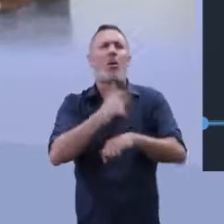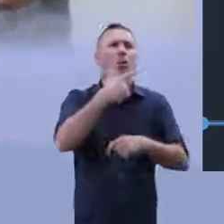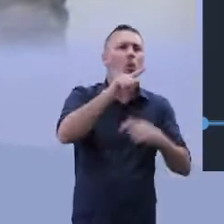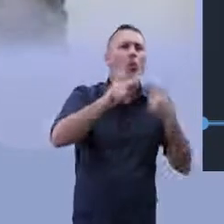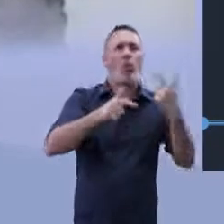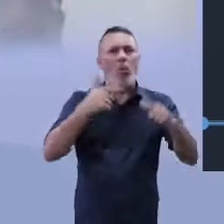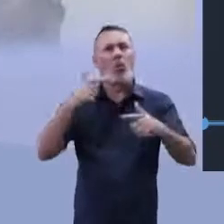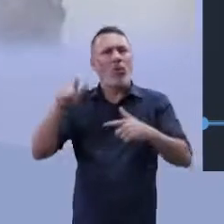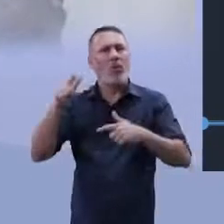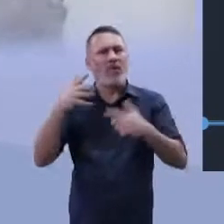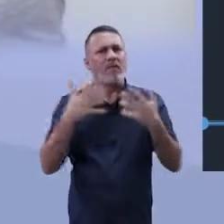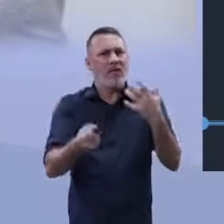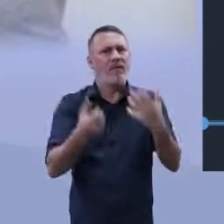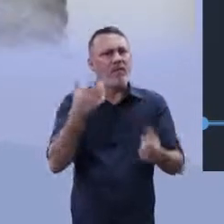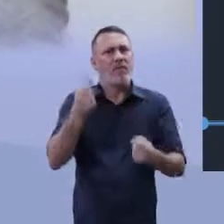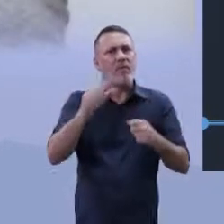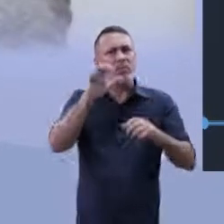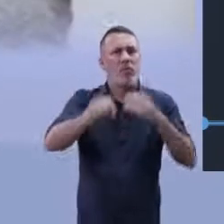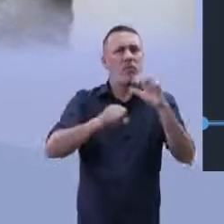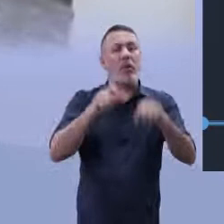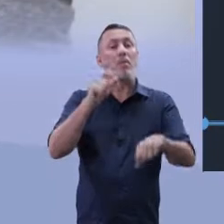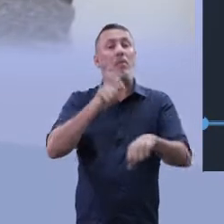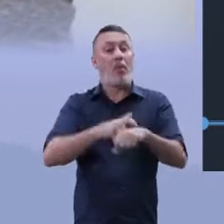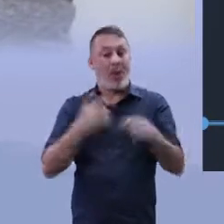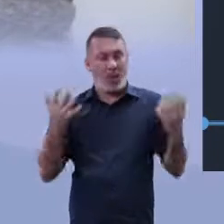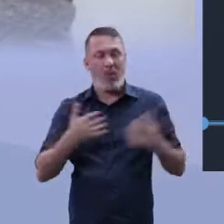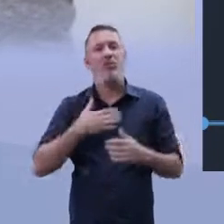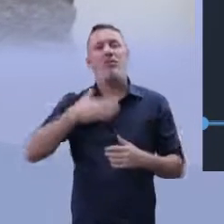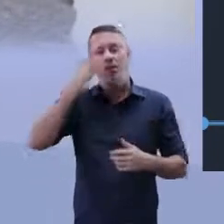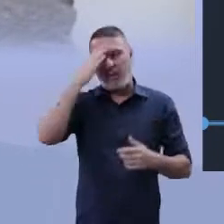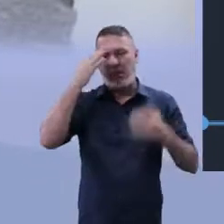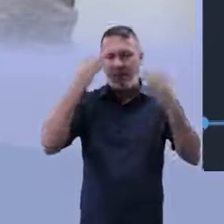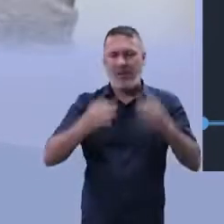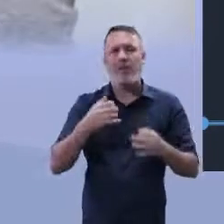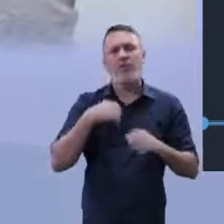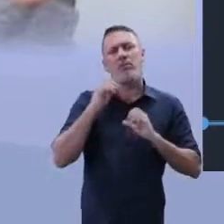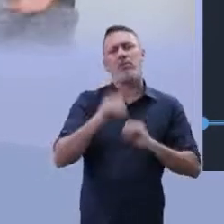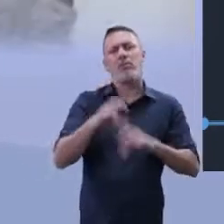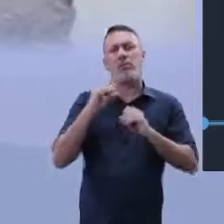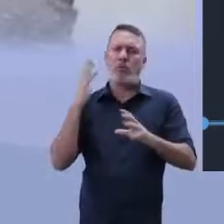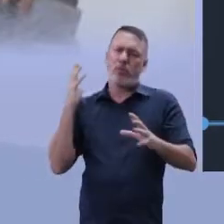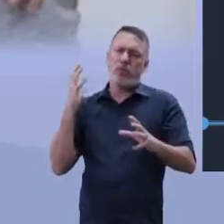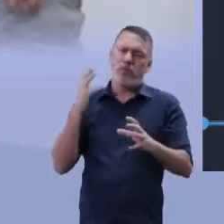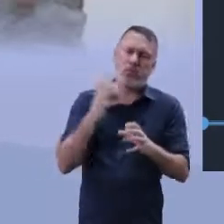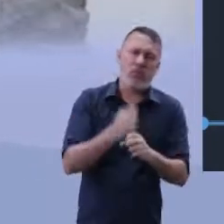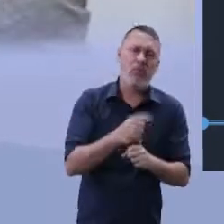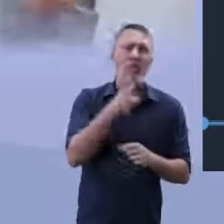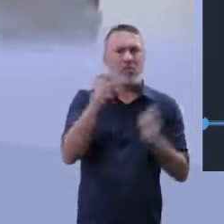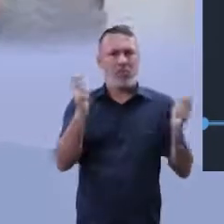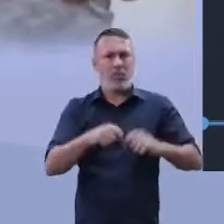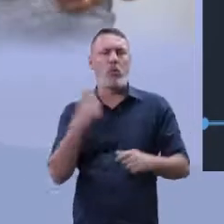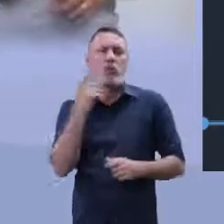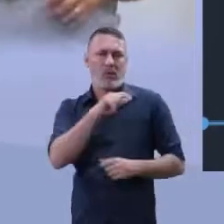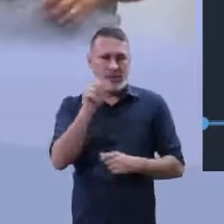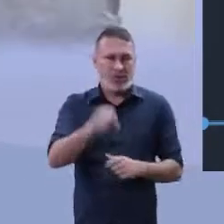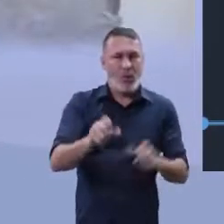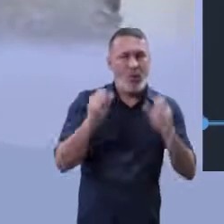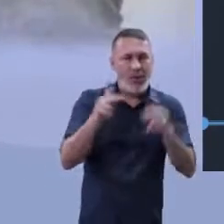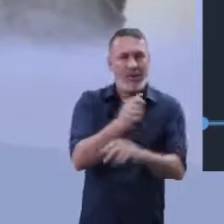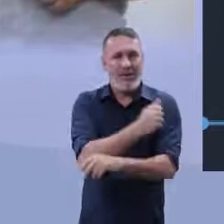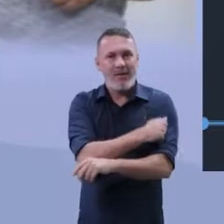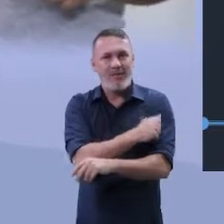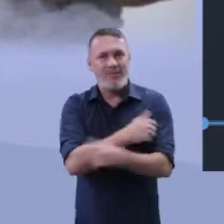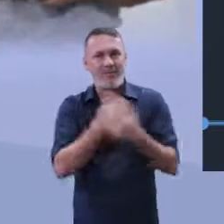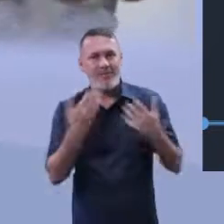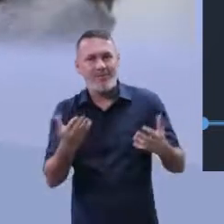outras estratégias que vocês, neste exato momento, eu tenho certeza, neste número de aula que já trabalham com vocês, vocês têm essa capacidade.